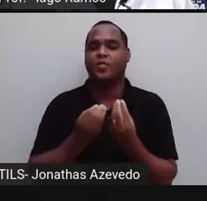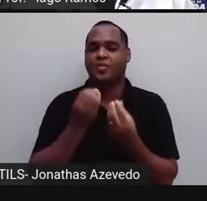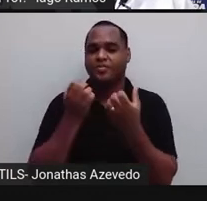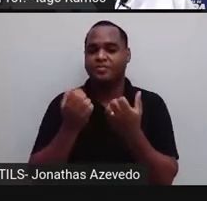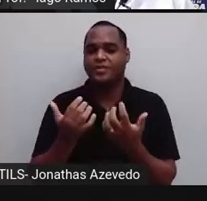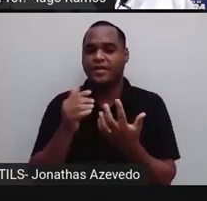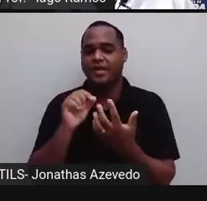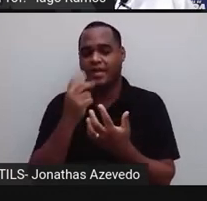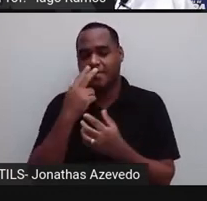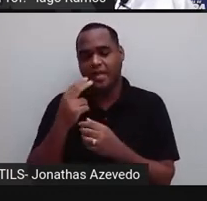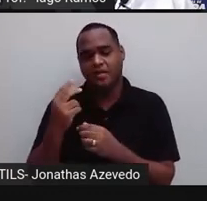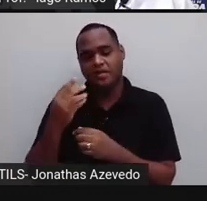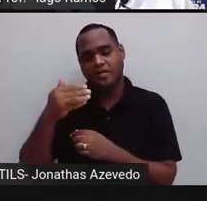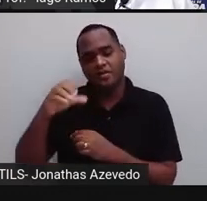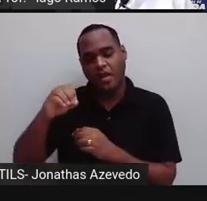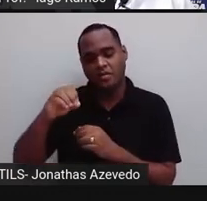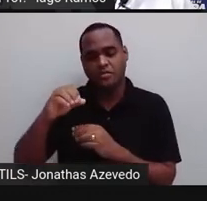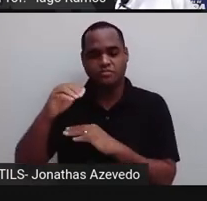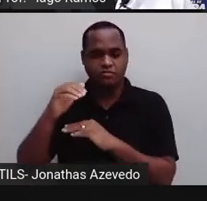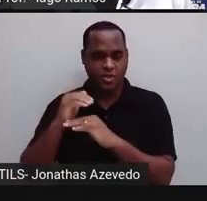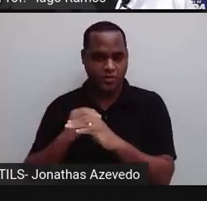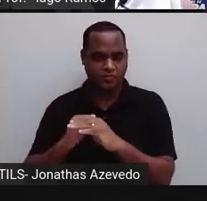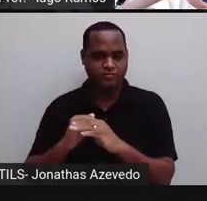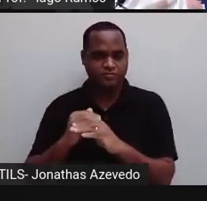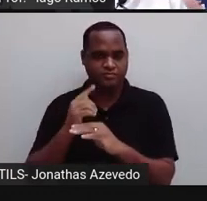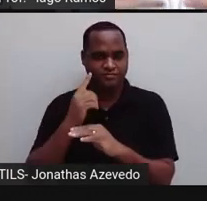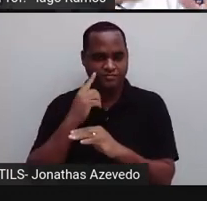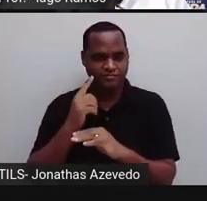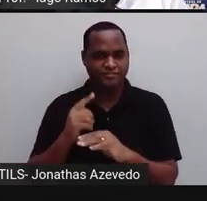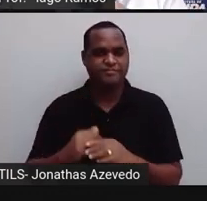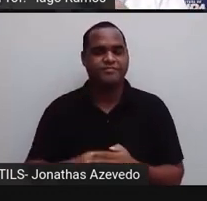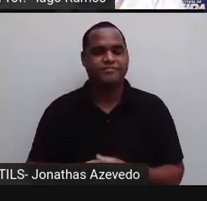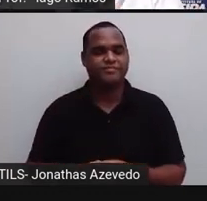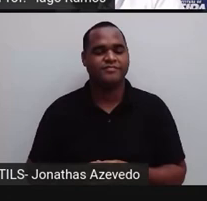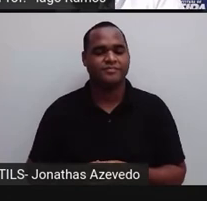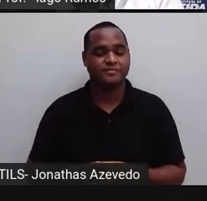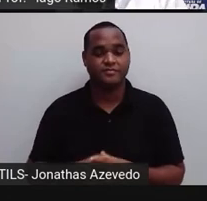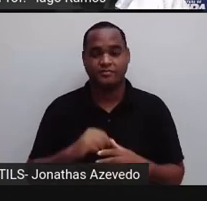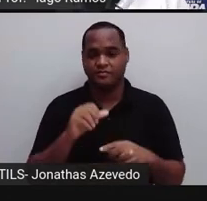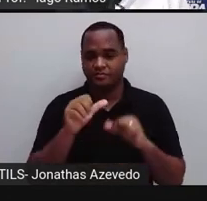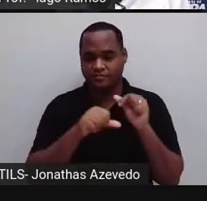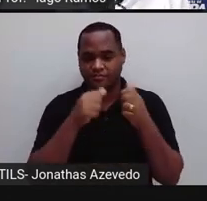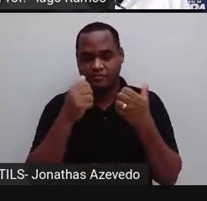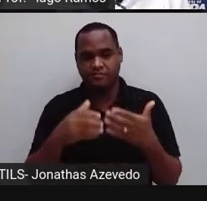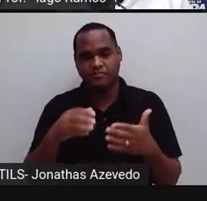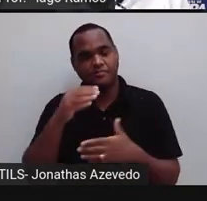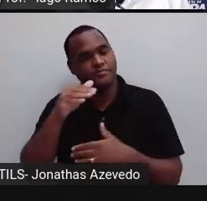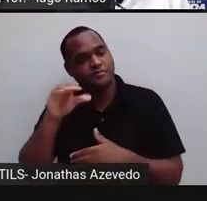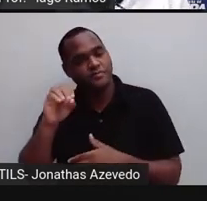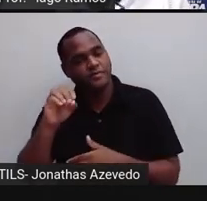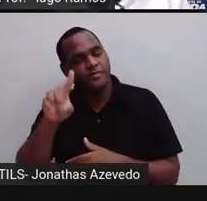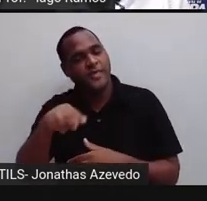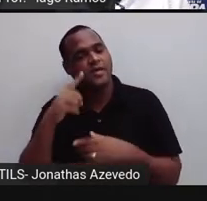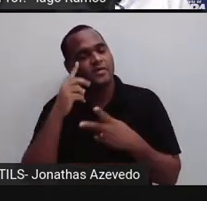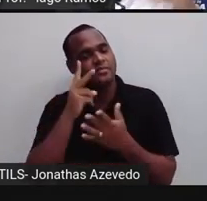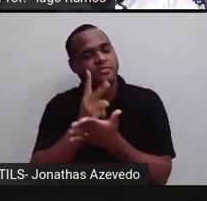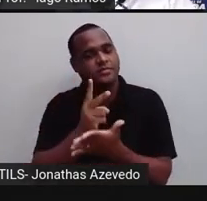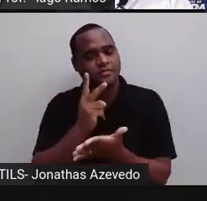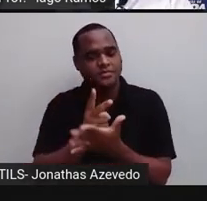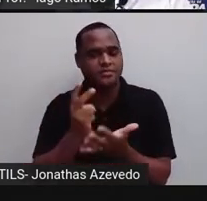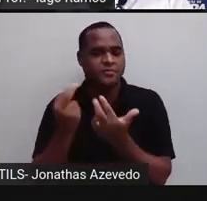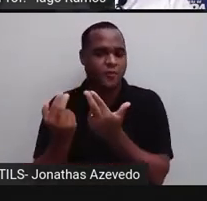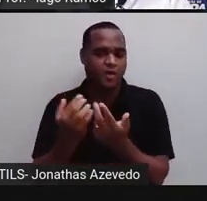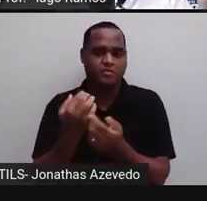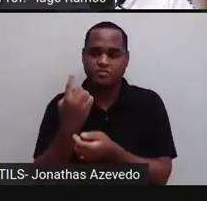menor do que 10. Então esse número que vai multiplicar a potência de 10 sempre vai ser do